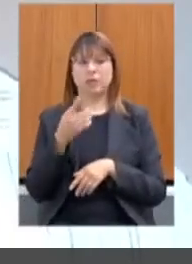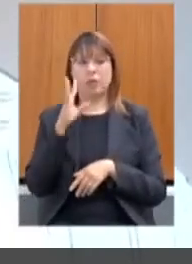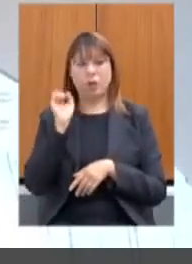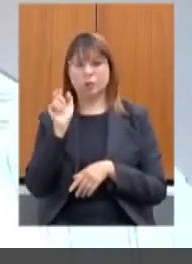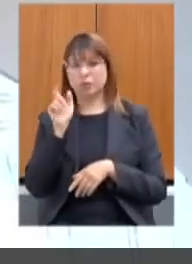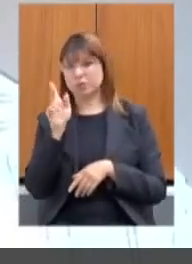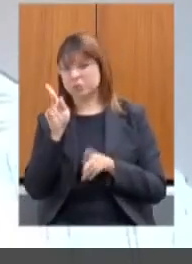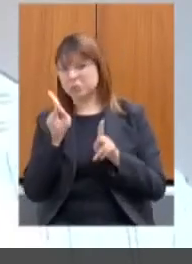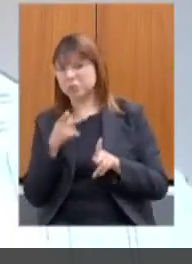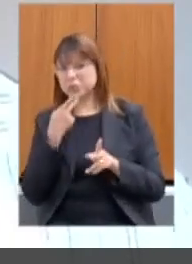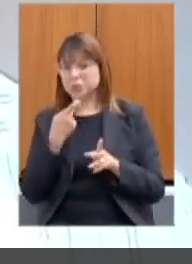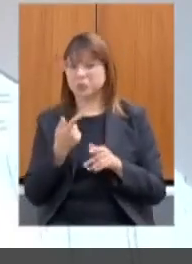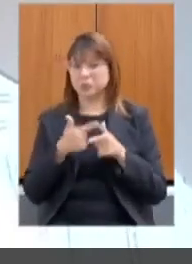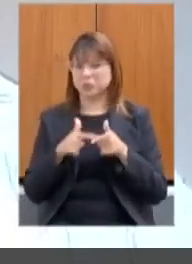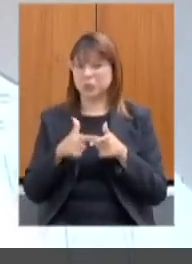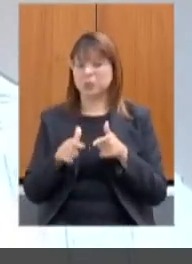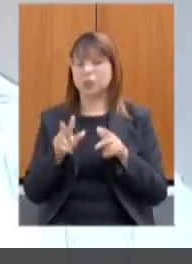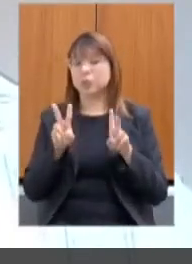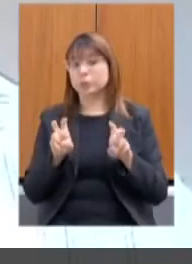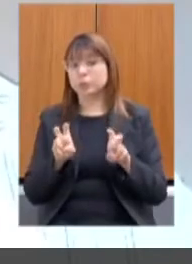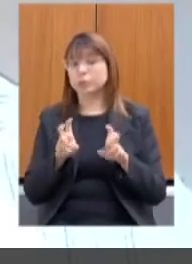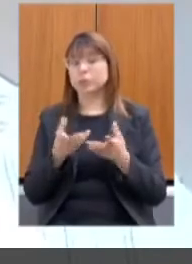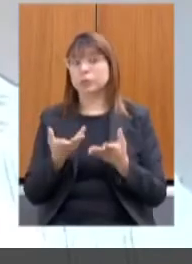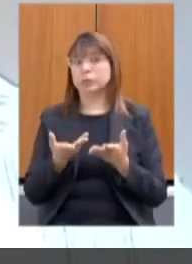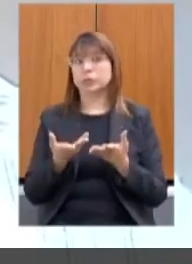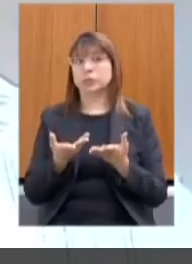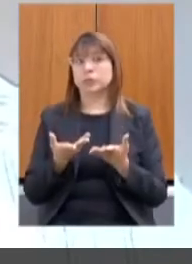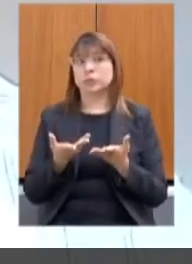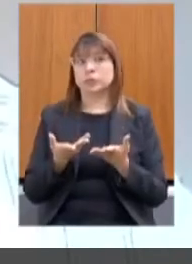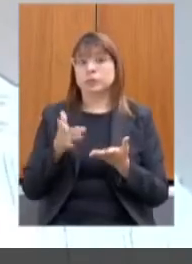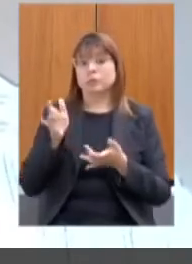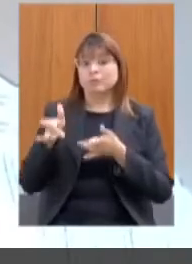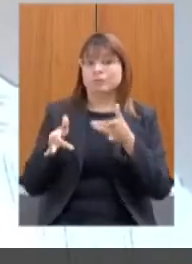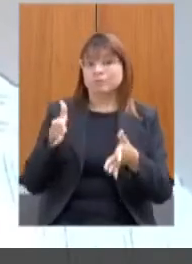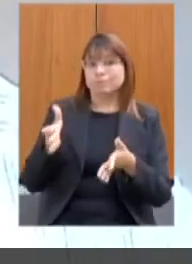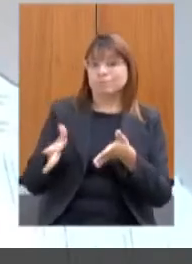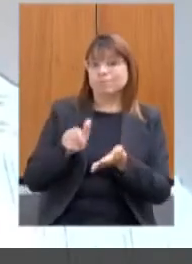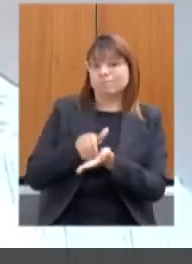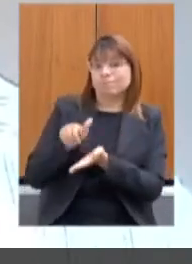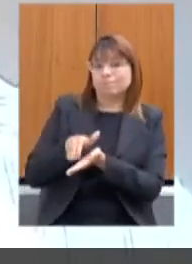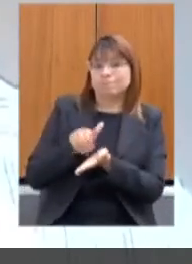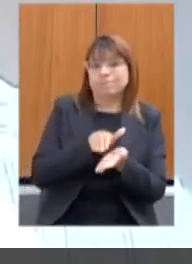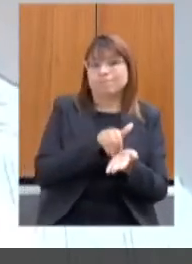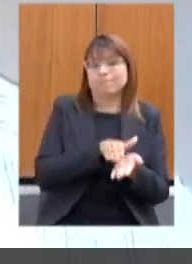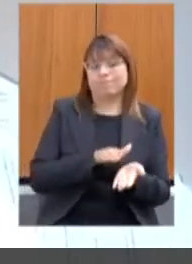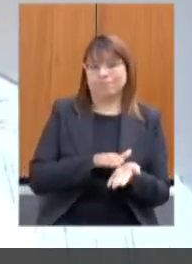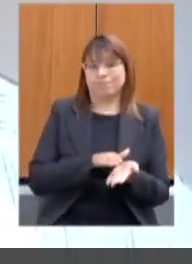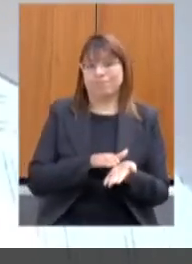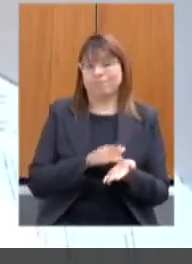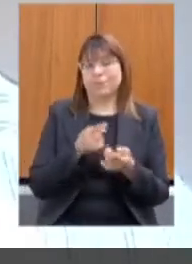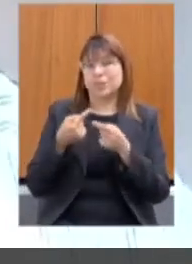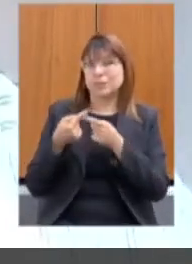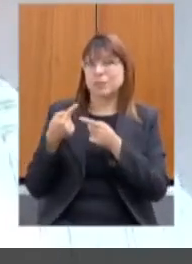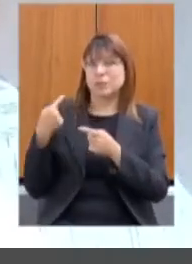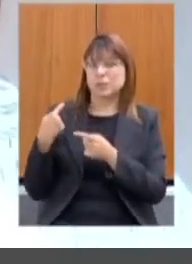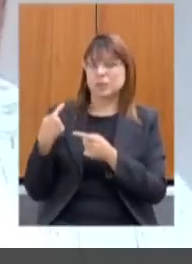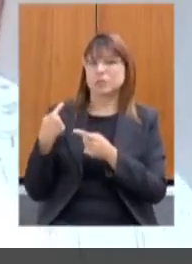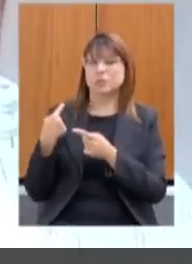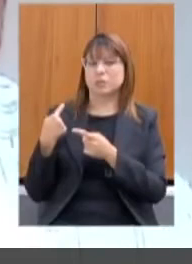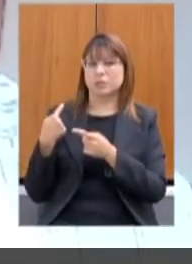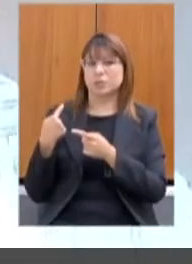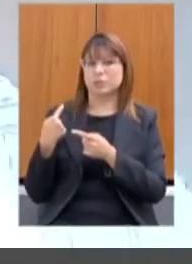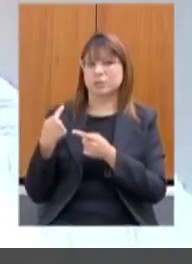no problema, só a questão dos despejos que têm sido feitos. Na semana passada, nós